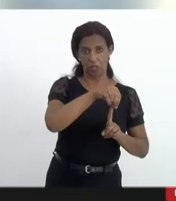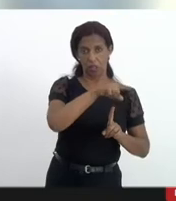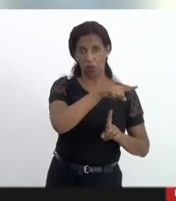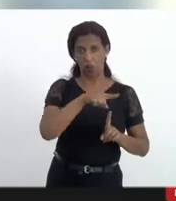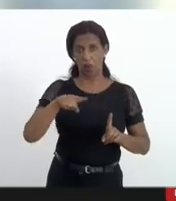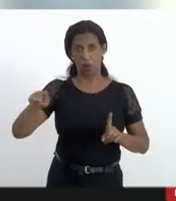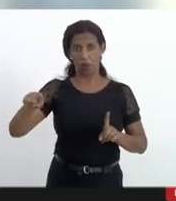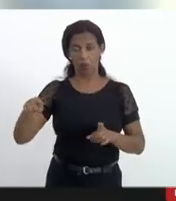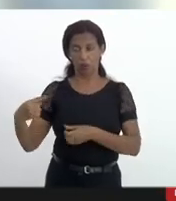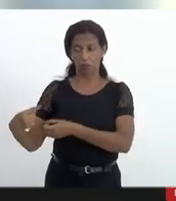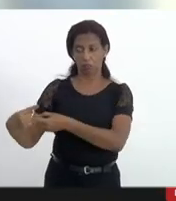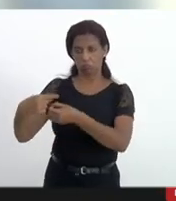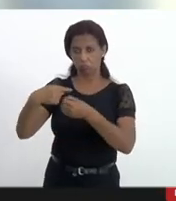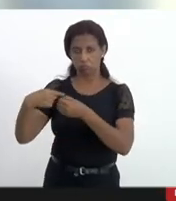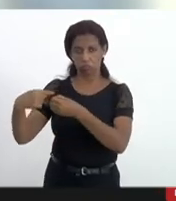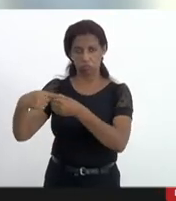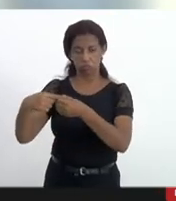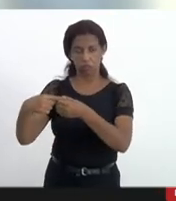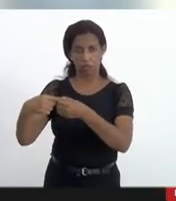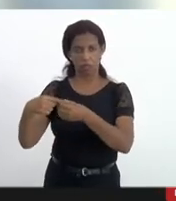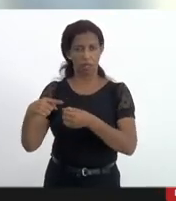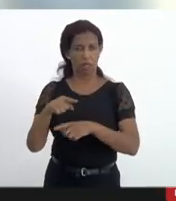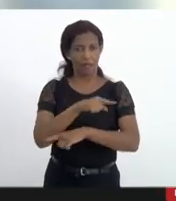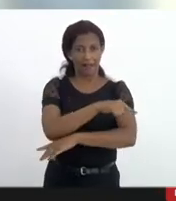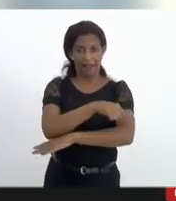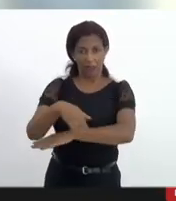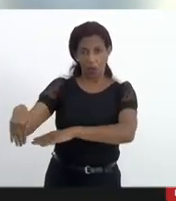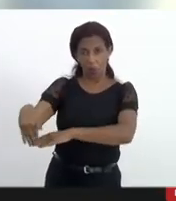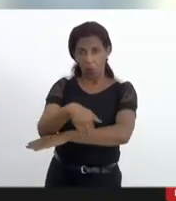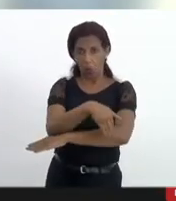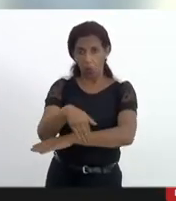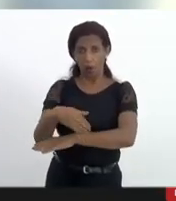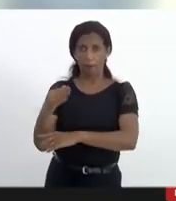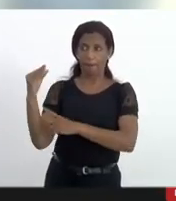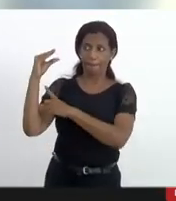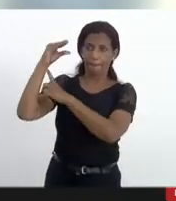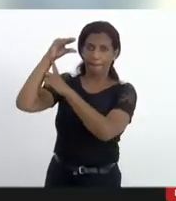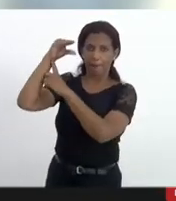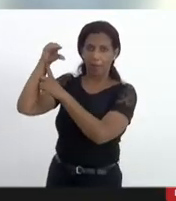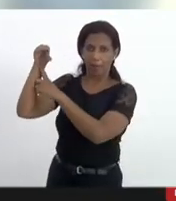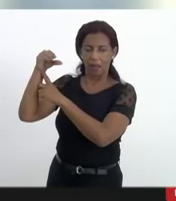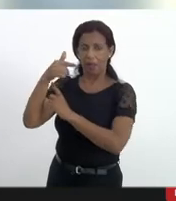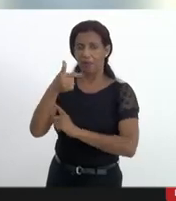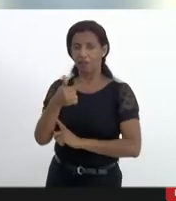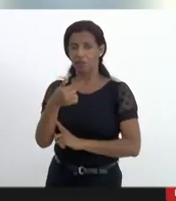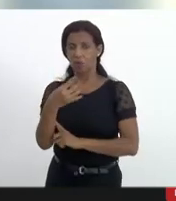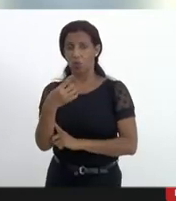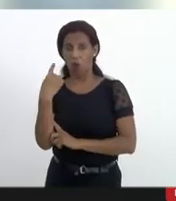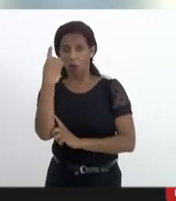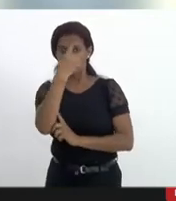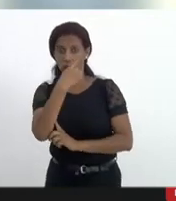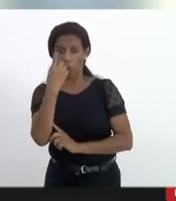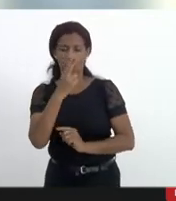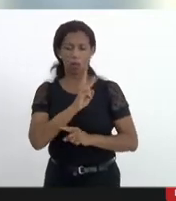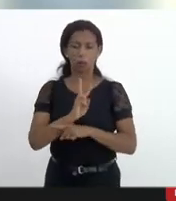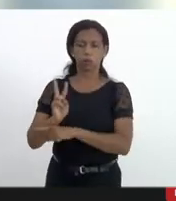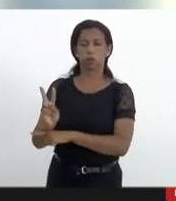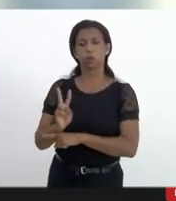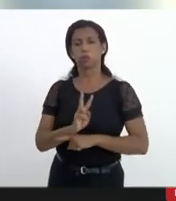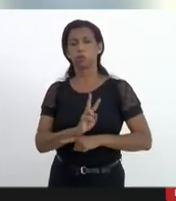elas passaram a ser monitoradas 24 horas por dia na intenção de